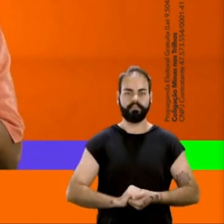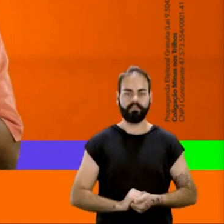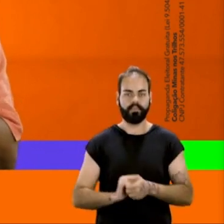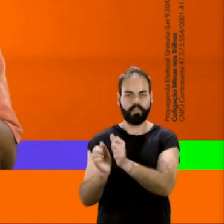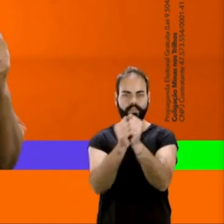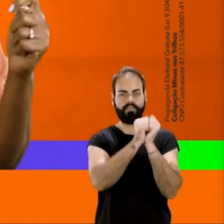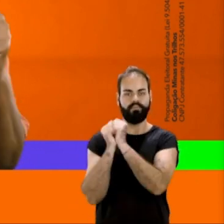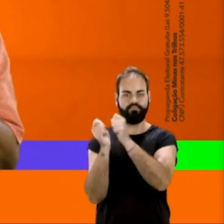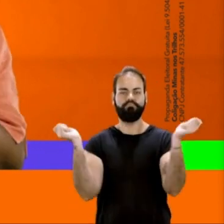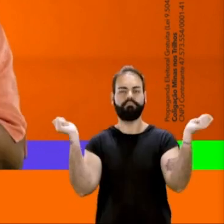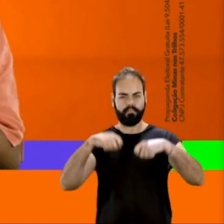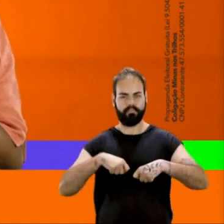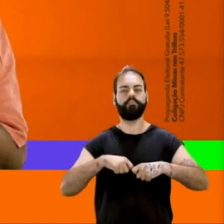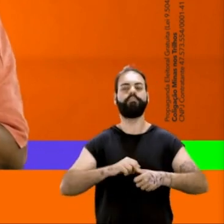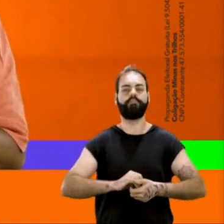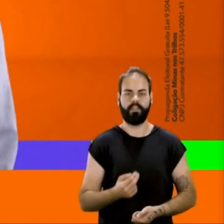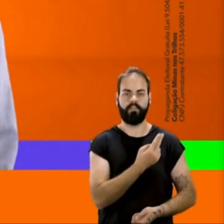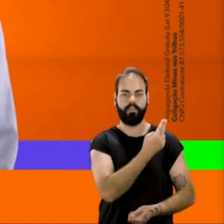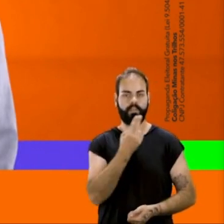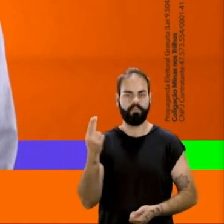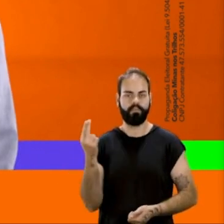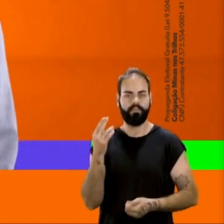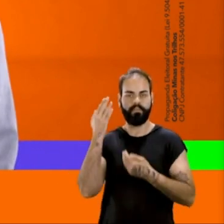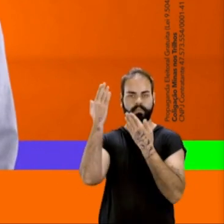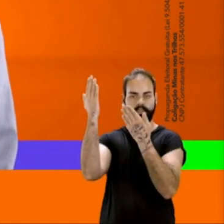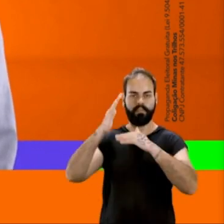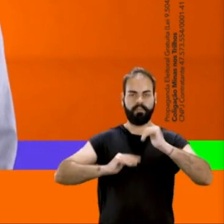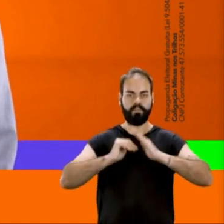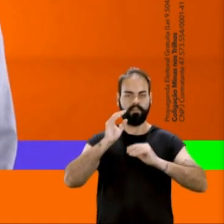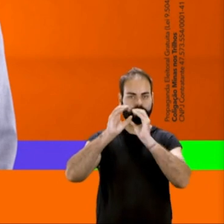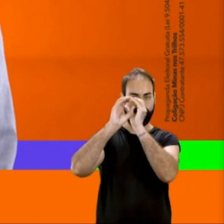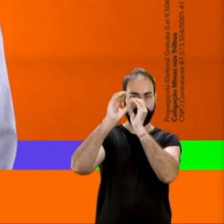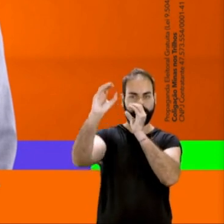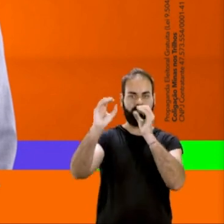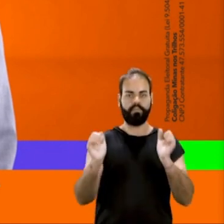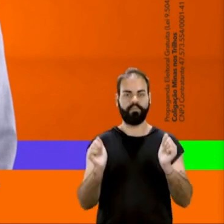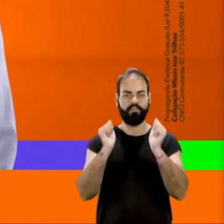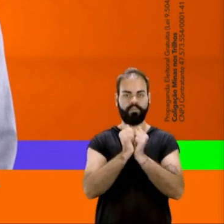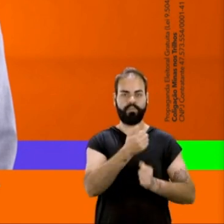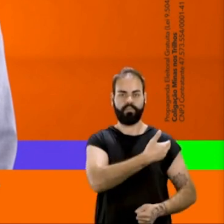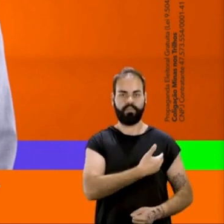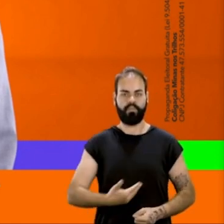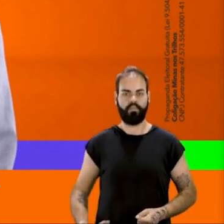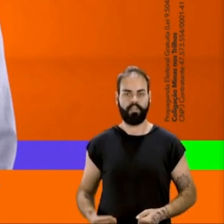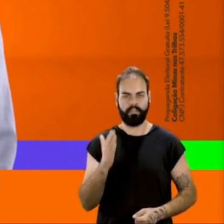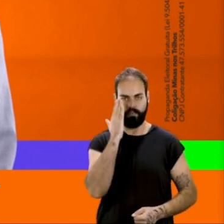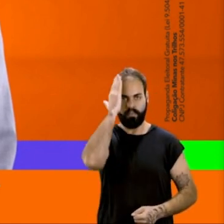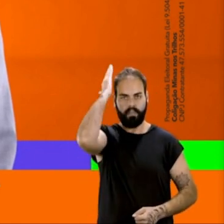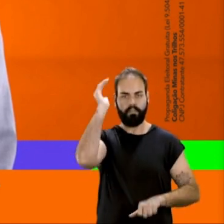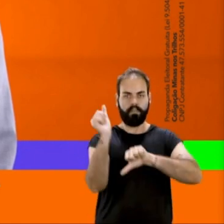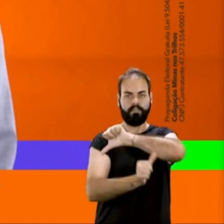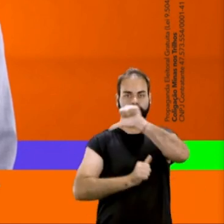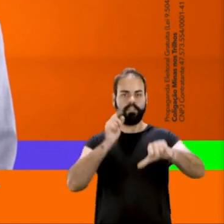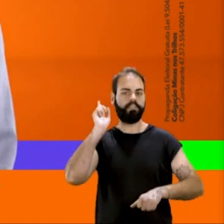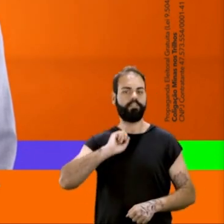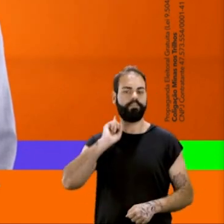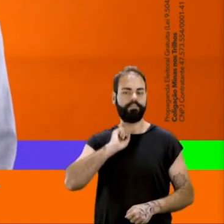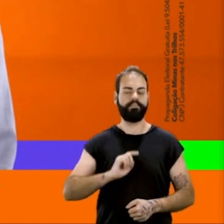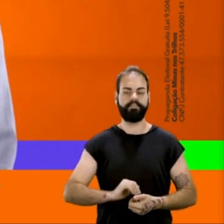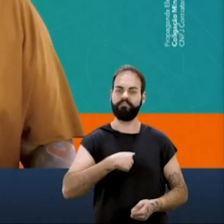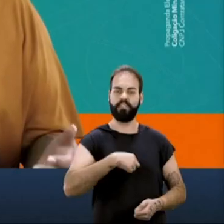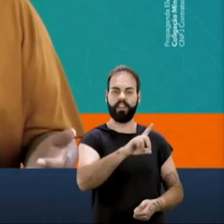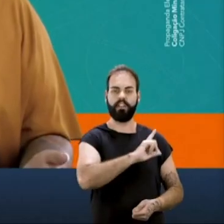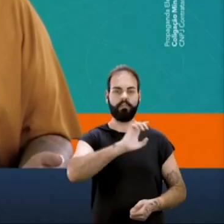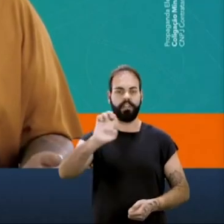222. Juntas podemos mais. Meu nome é Luciano, sou engenheiro. Estou com o governador Zema para a reconstrução de Minas